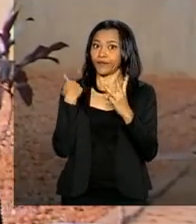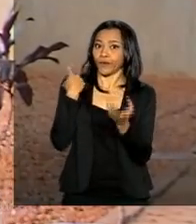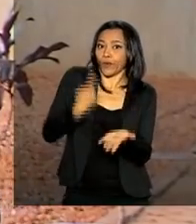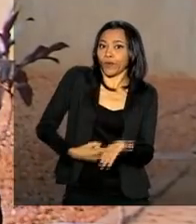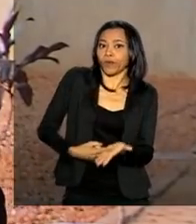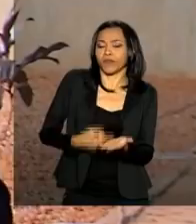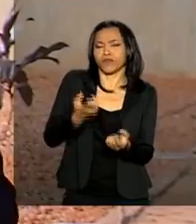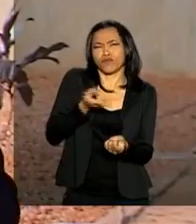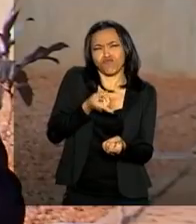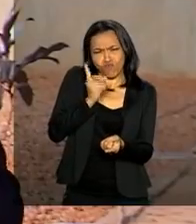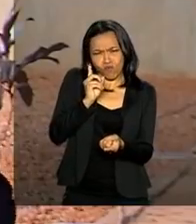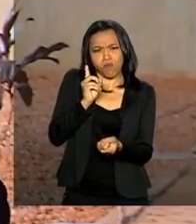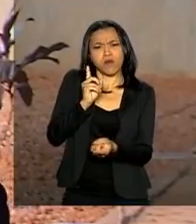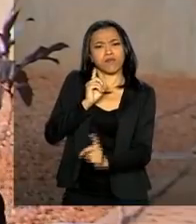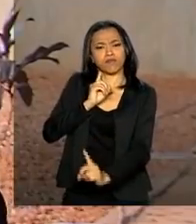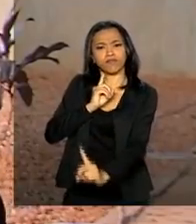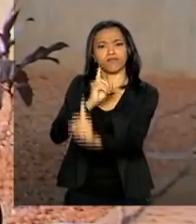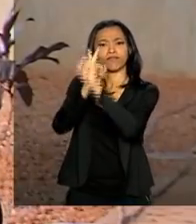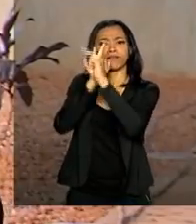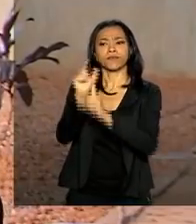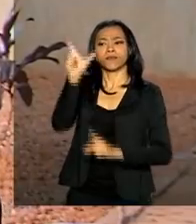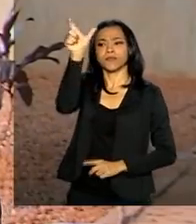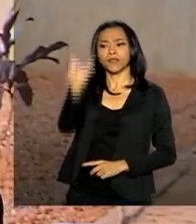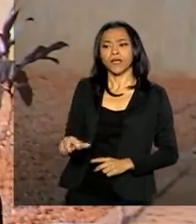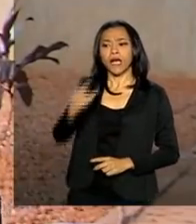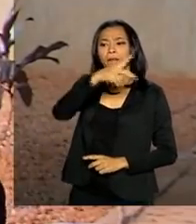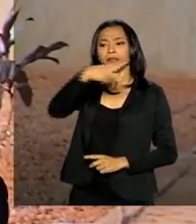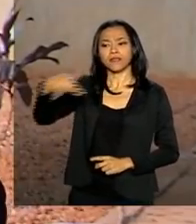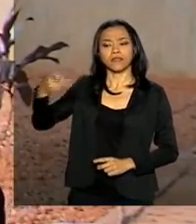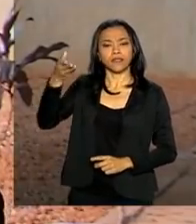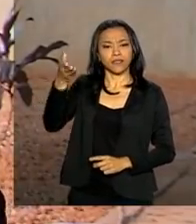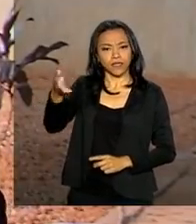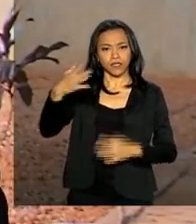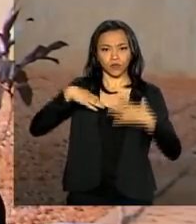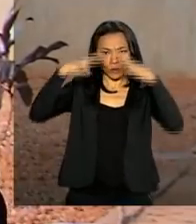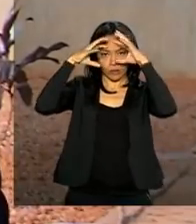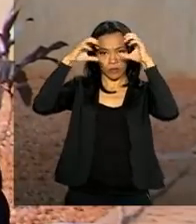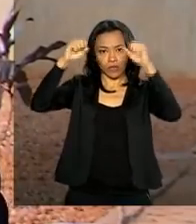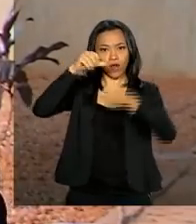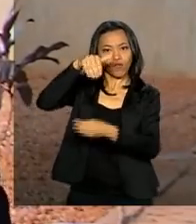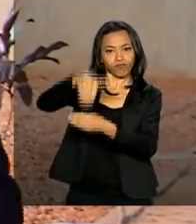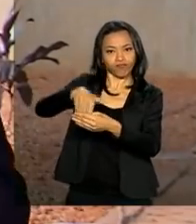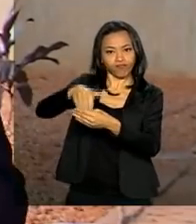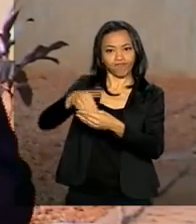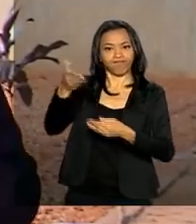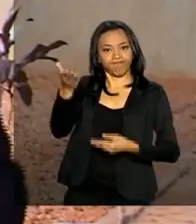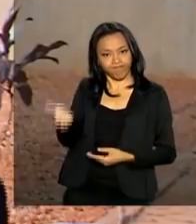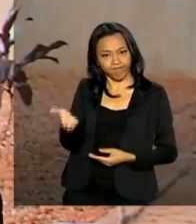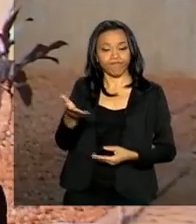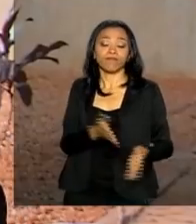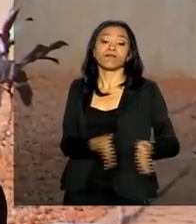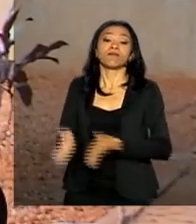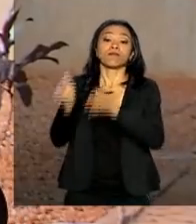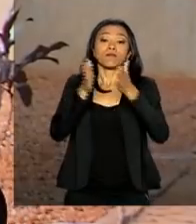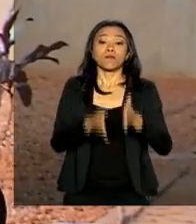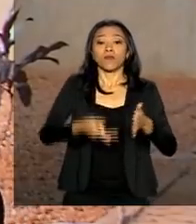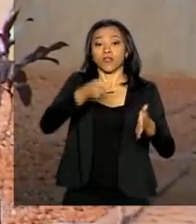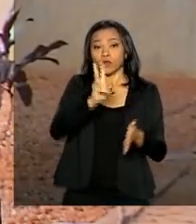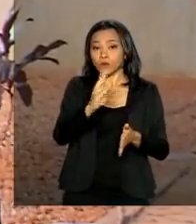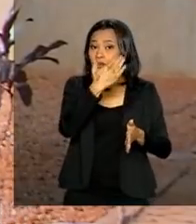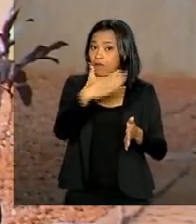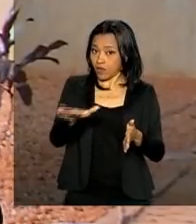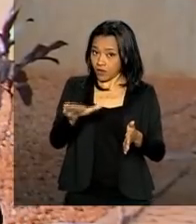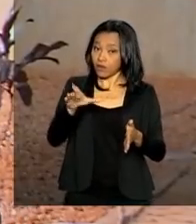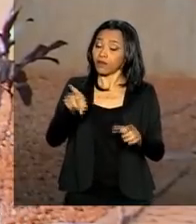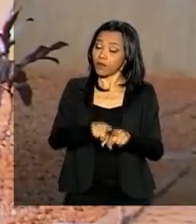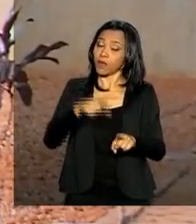ele se encontra com a presidente do Tribunal Superior Eleitoral, ministra Rosa Weber. Em seguida, às duas e meia da tarde,